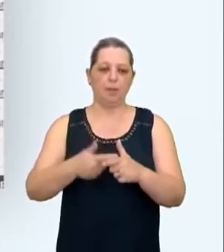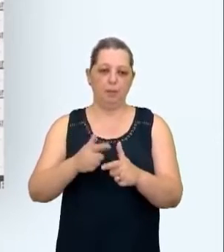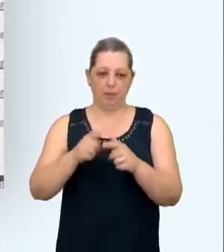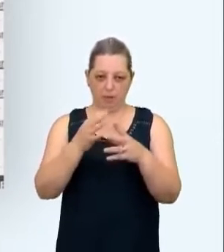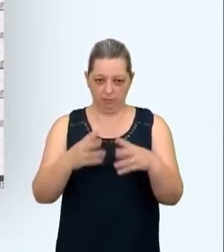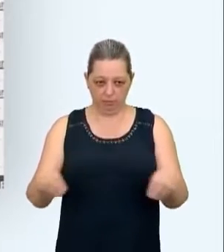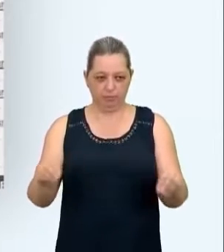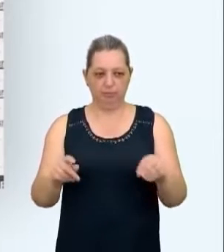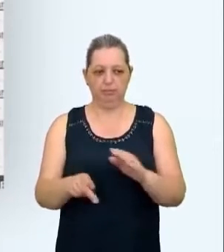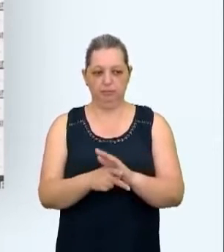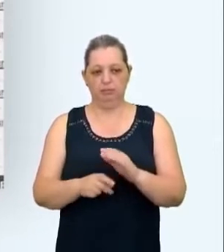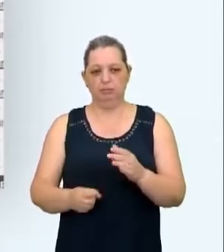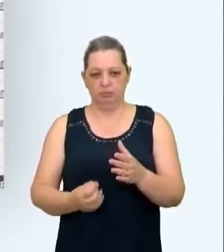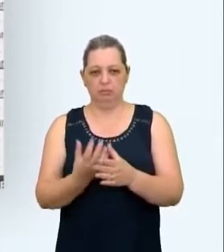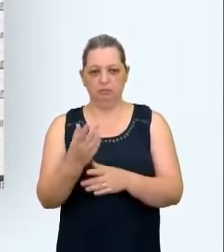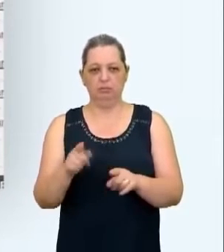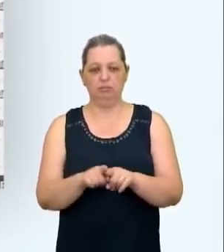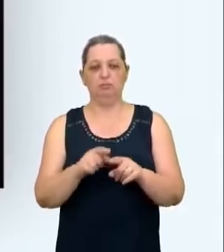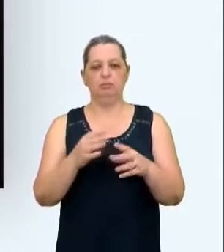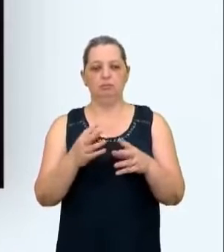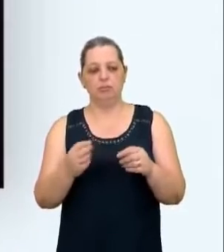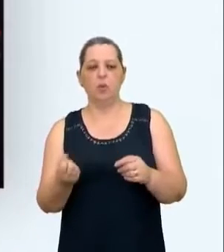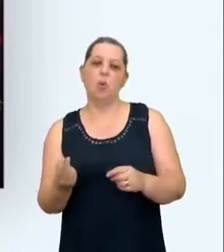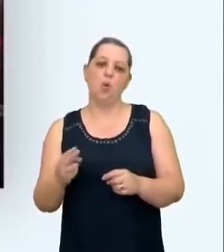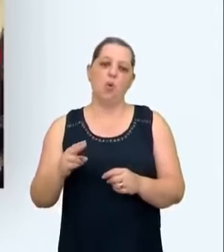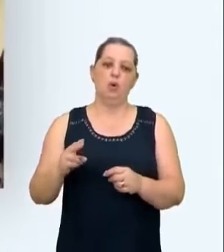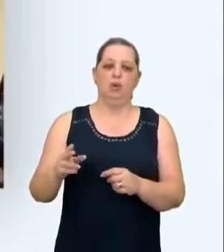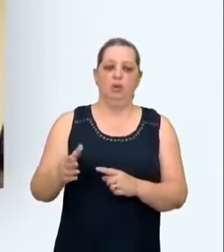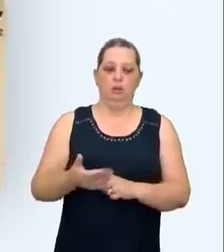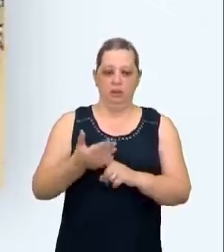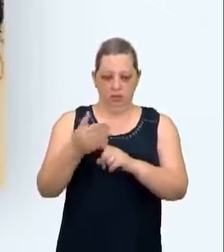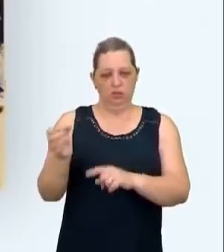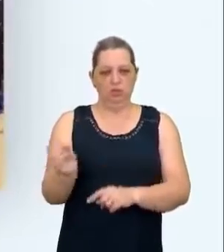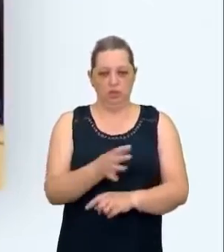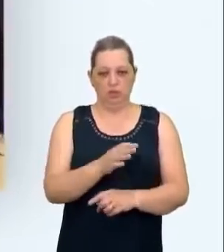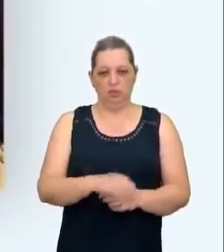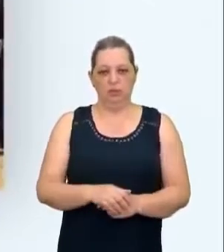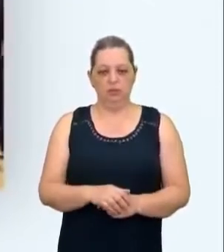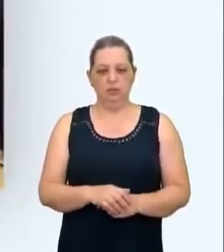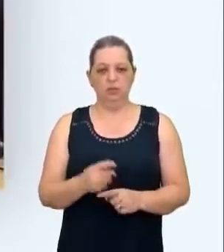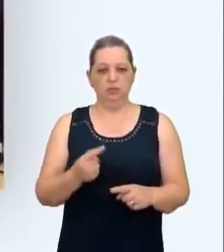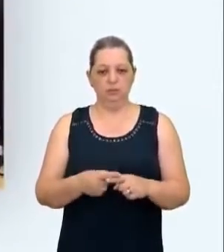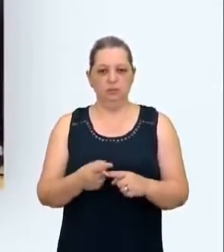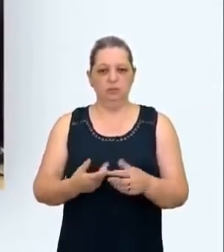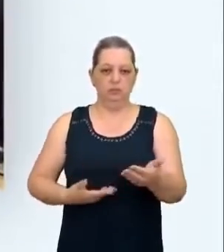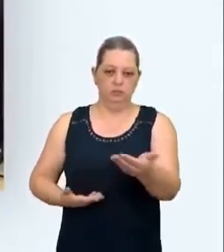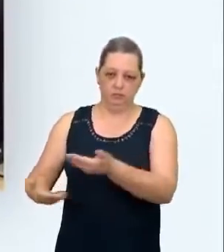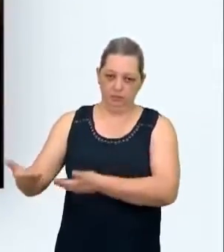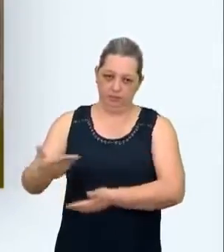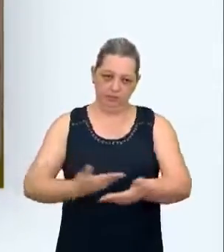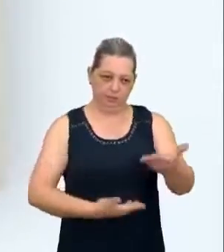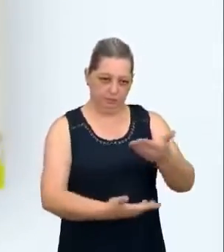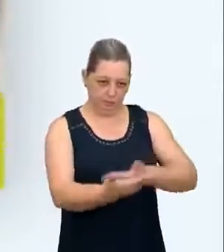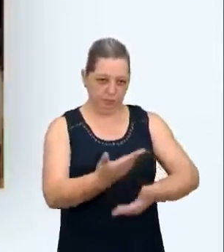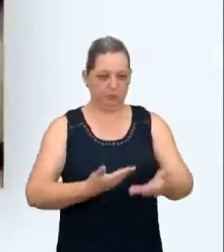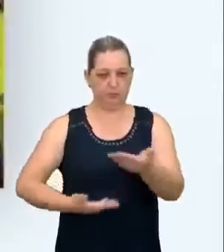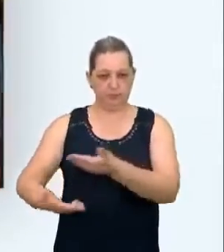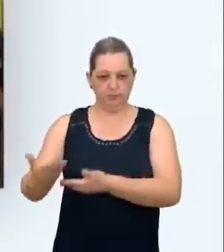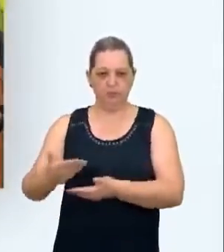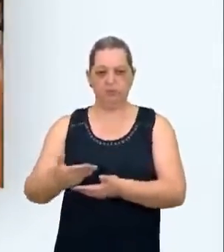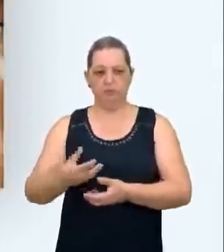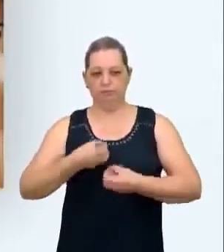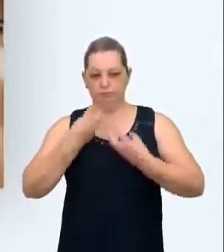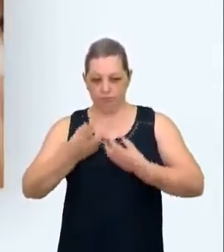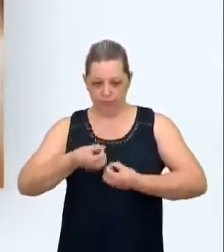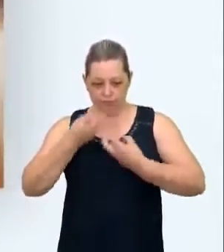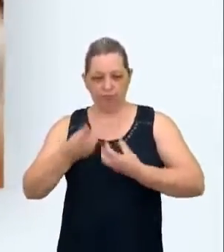soluções ou desenvolver novas tecnologias. Recolhendo, trocando e disponibilizando dados com rapidez